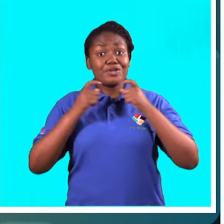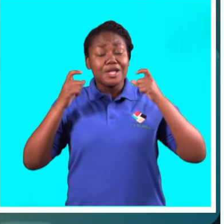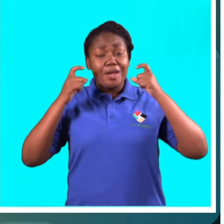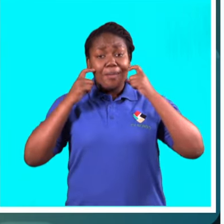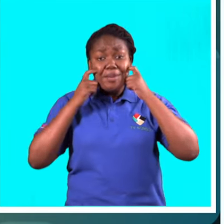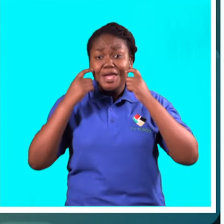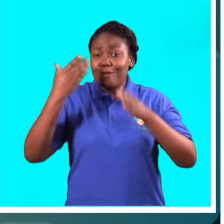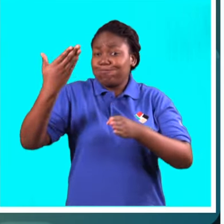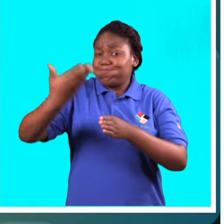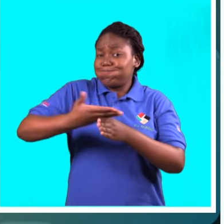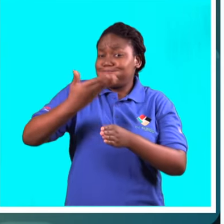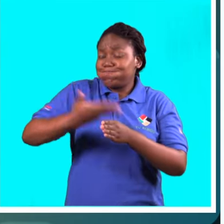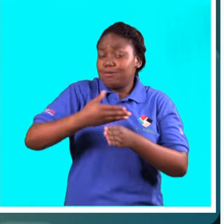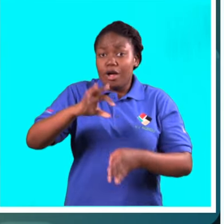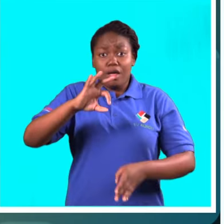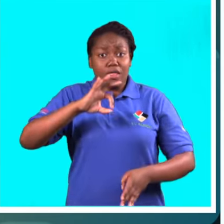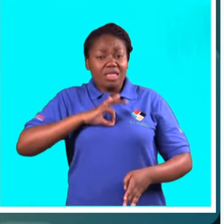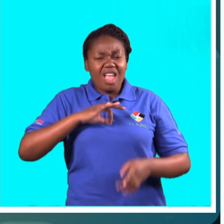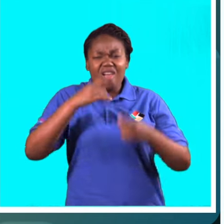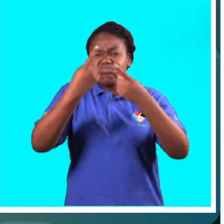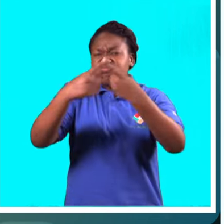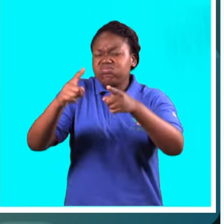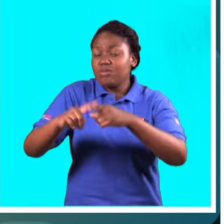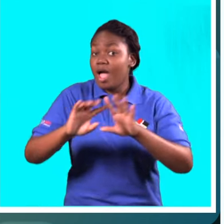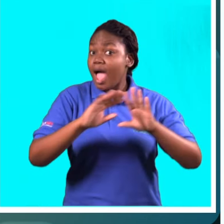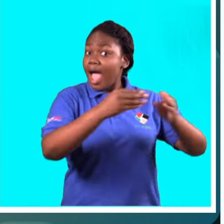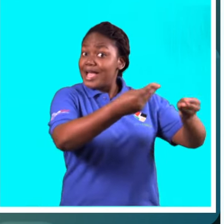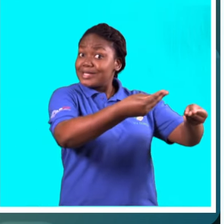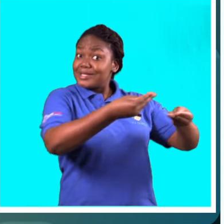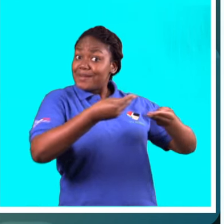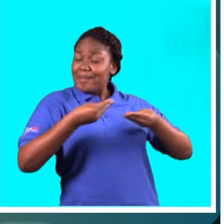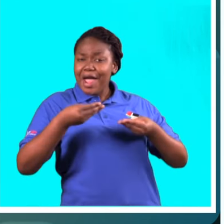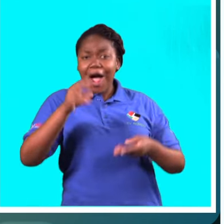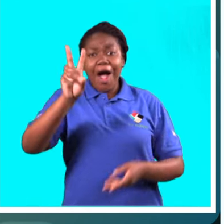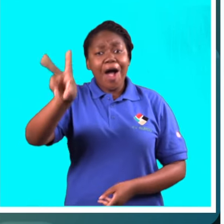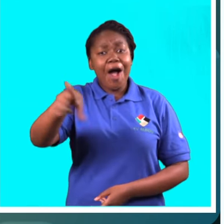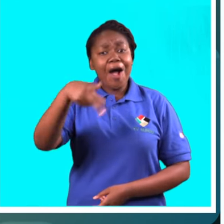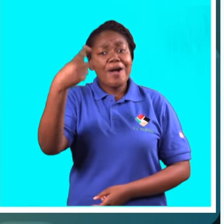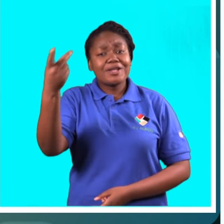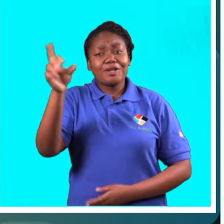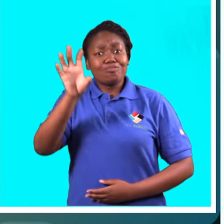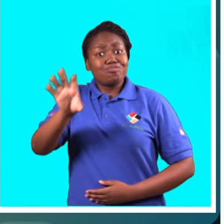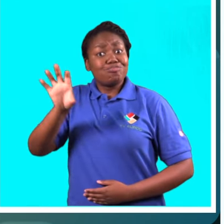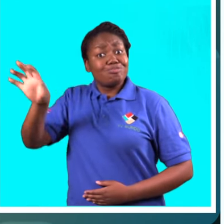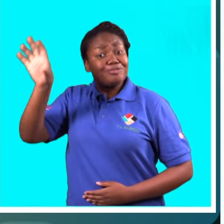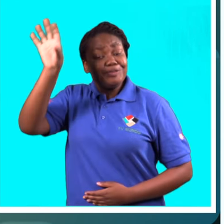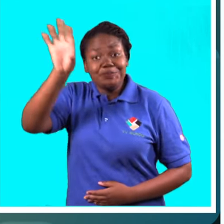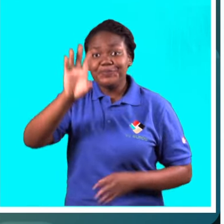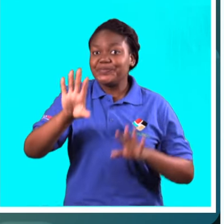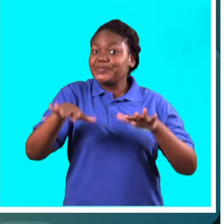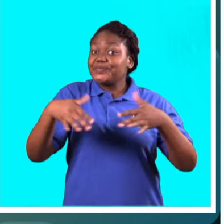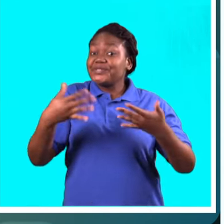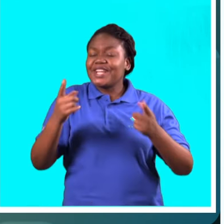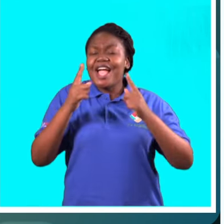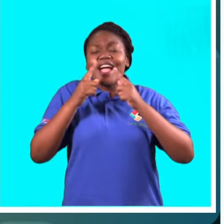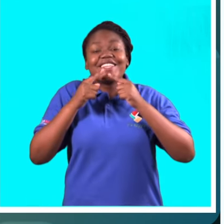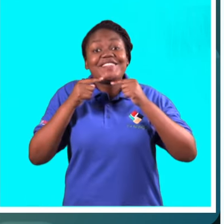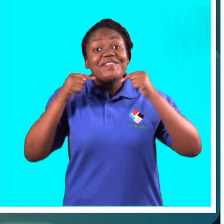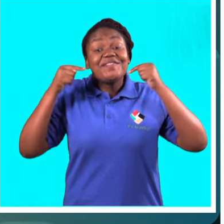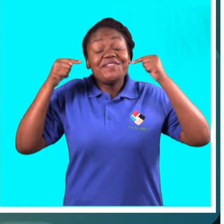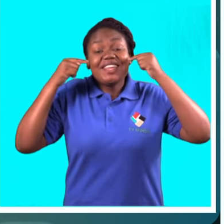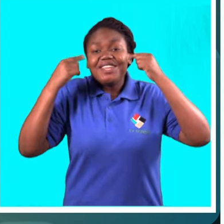Uma arte que trouxe vários troféus para Moçambique, carregou o nome do país além fronteiras e deixa seus